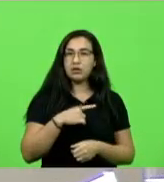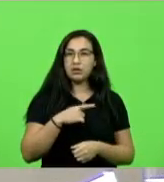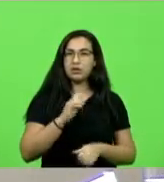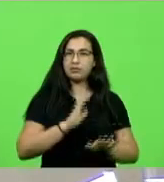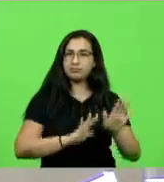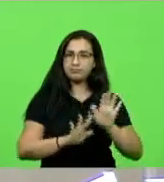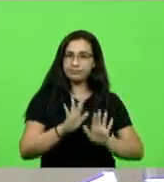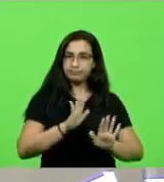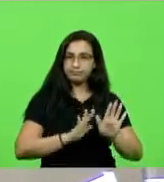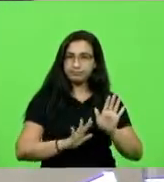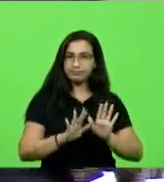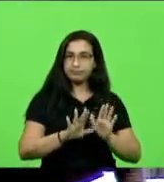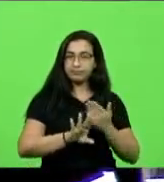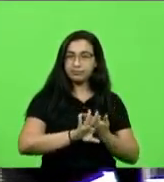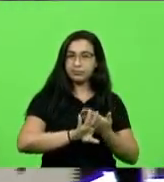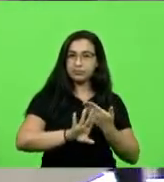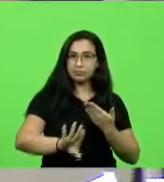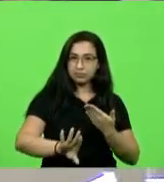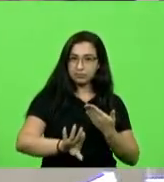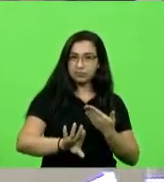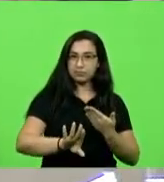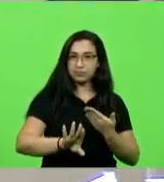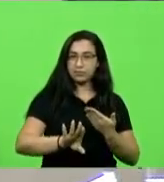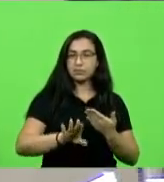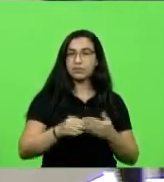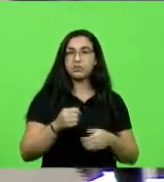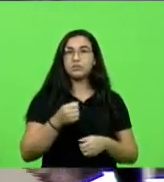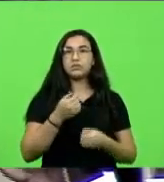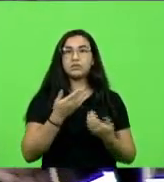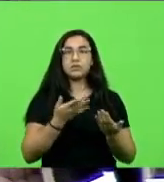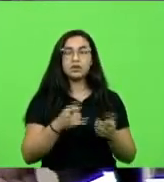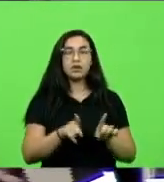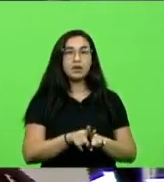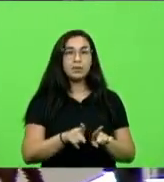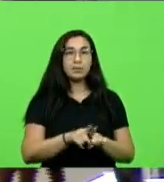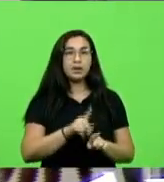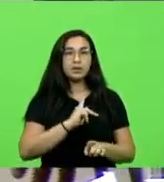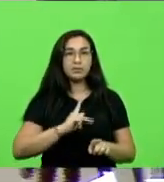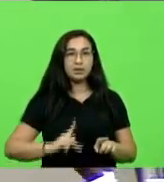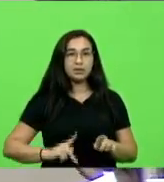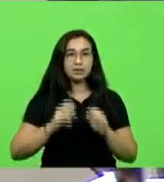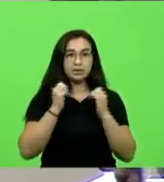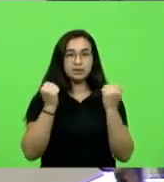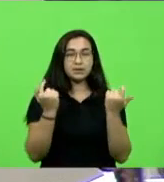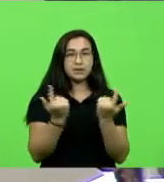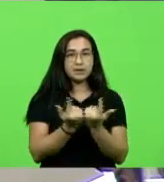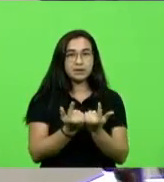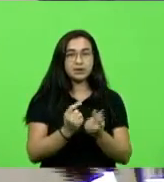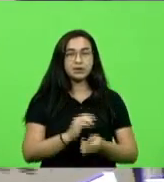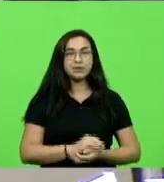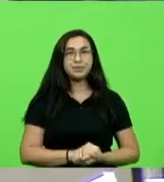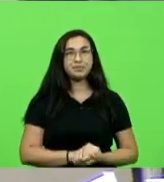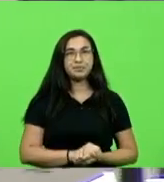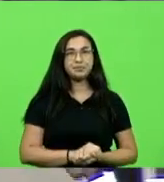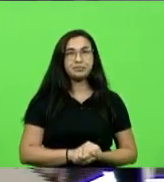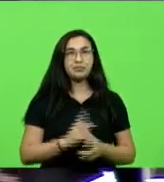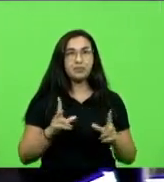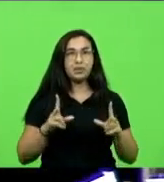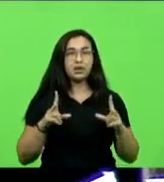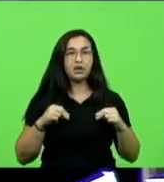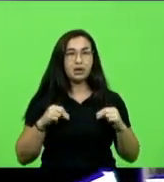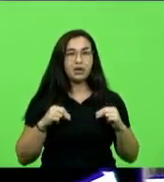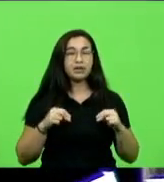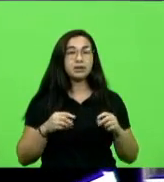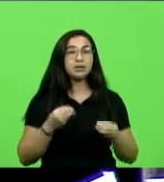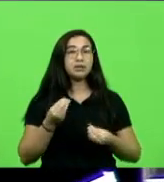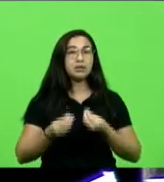afastamento do mandato parlamentar e da presidência da Casa. A revogação da prisão foi reconhecida, contudo,